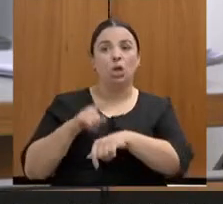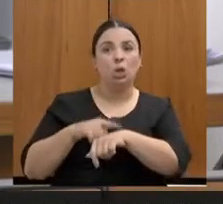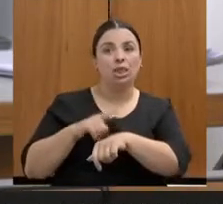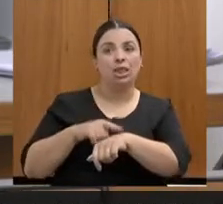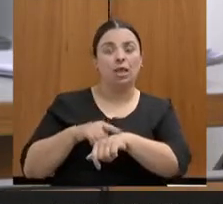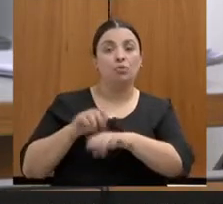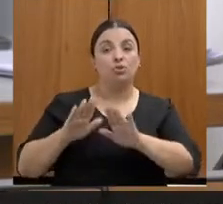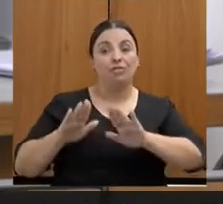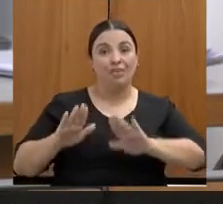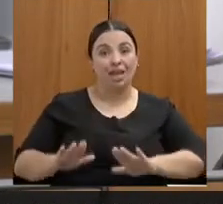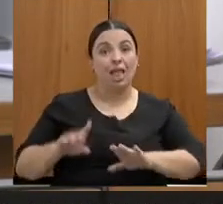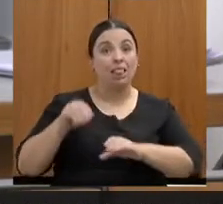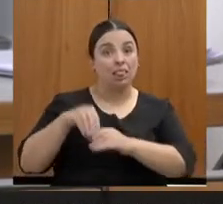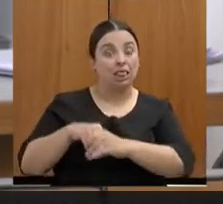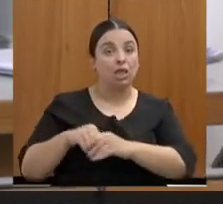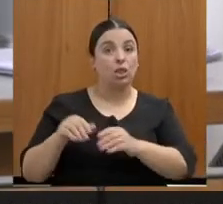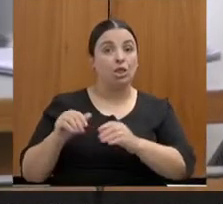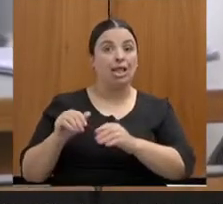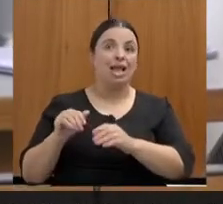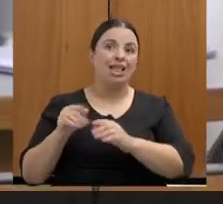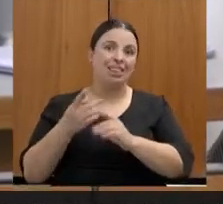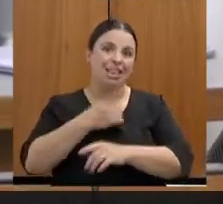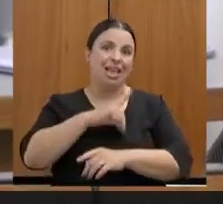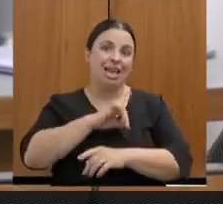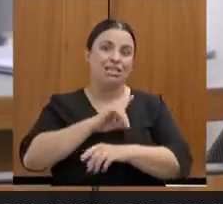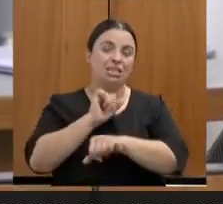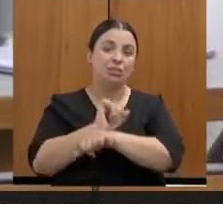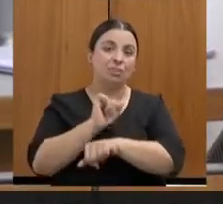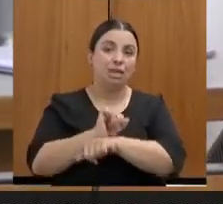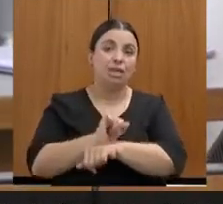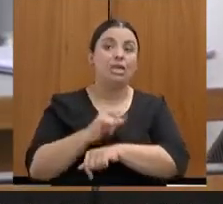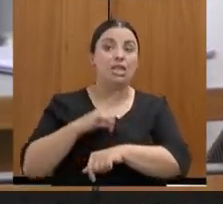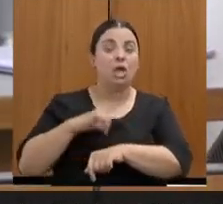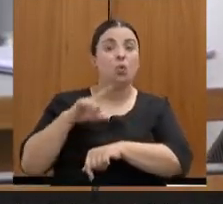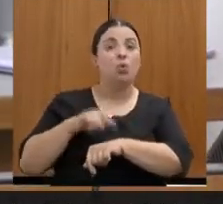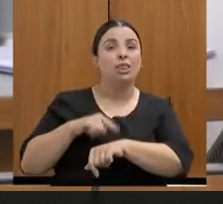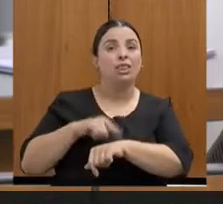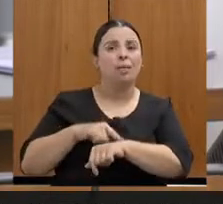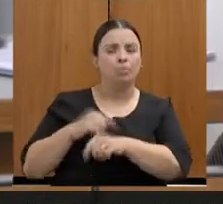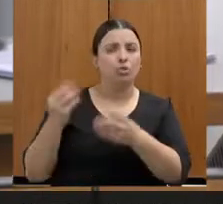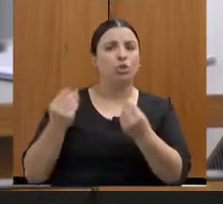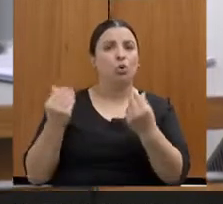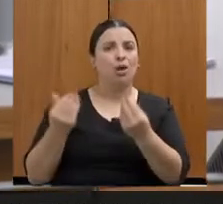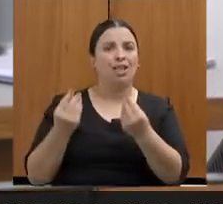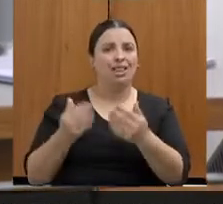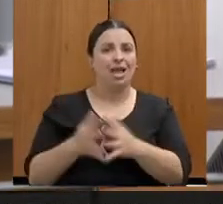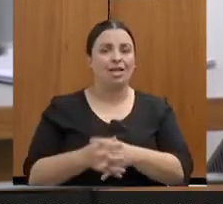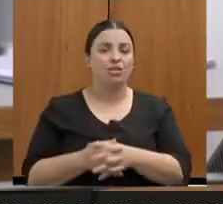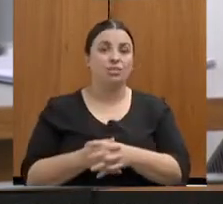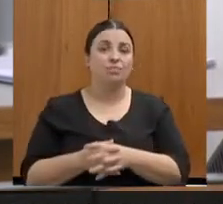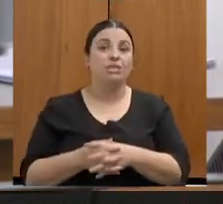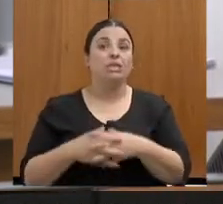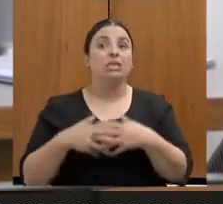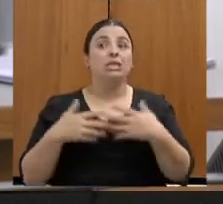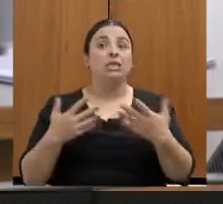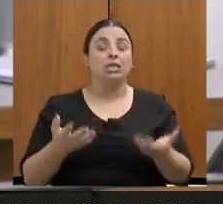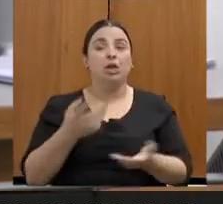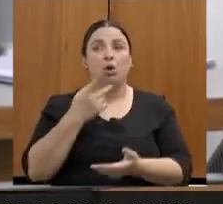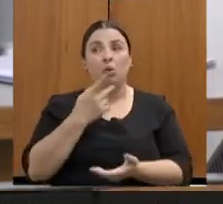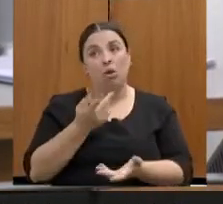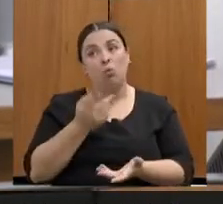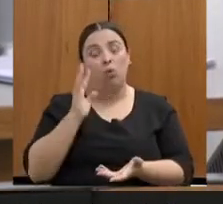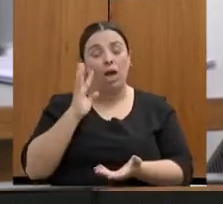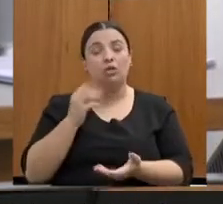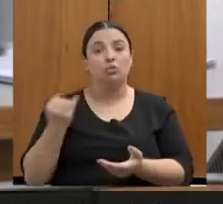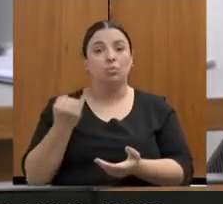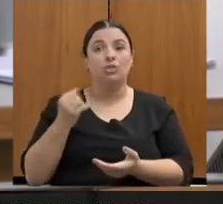permanência na delegacia de polícia, seja um tempo de melhor qualidade. Então, eu salientaria a questão dos cursos,